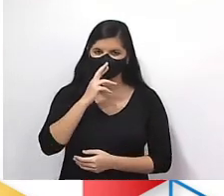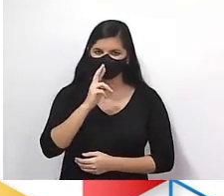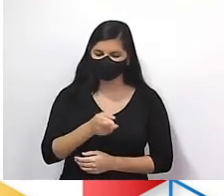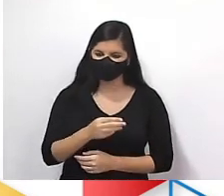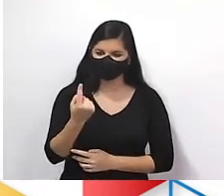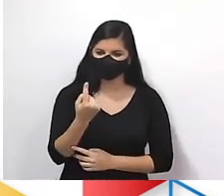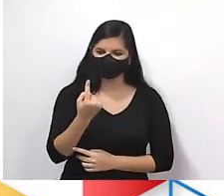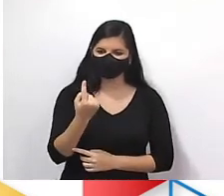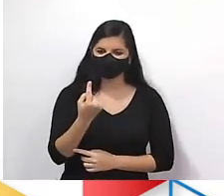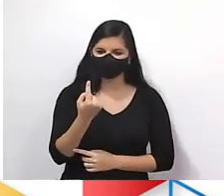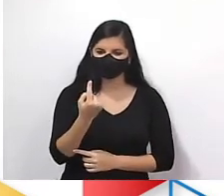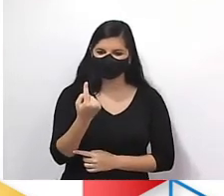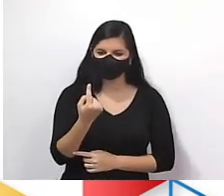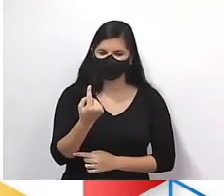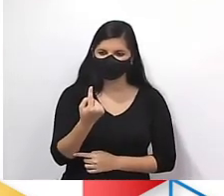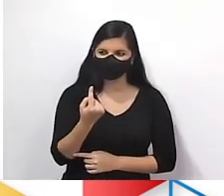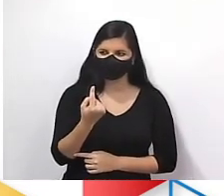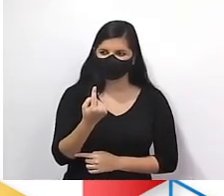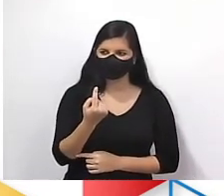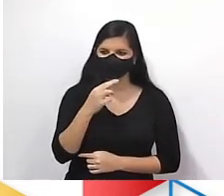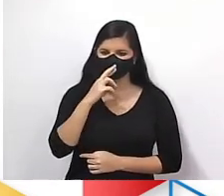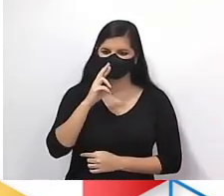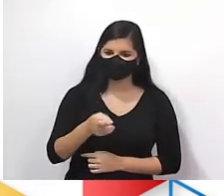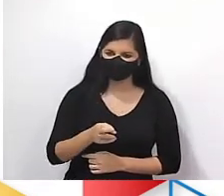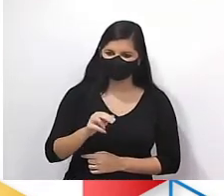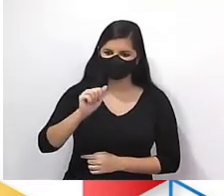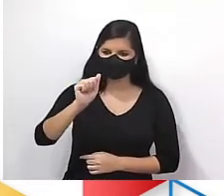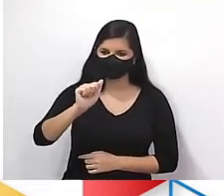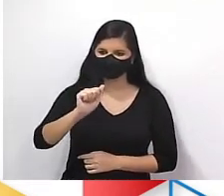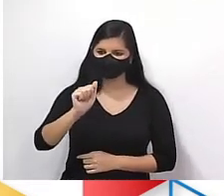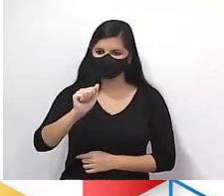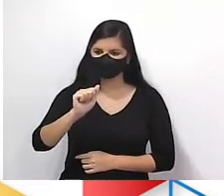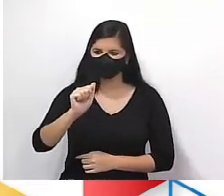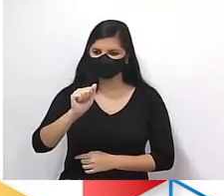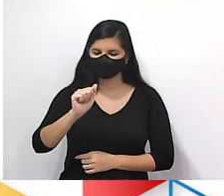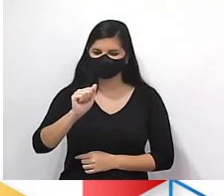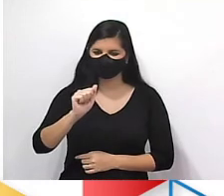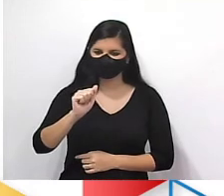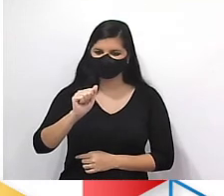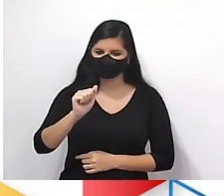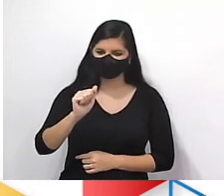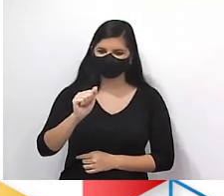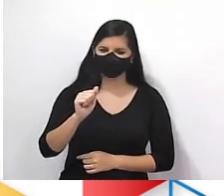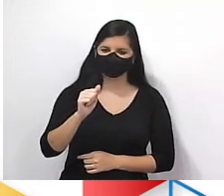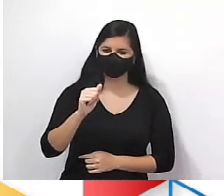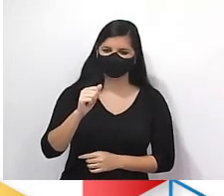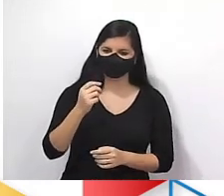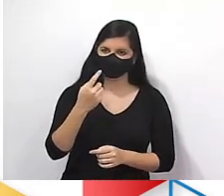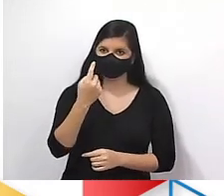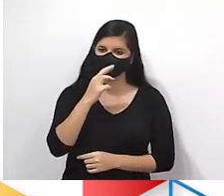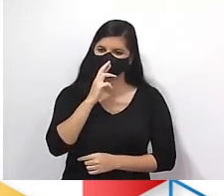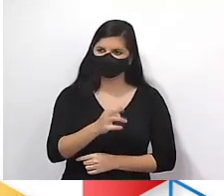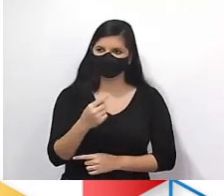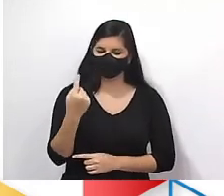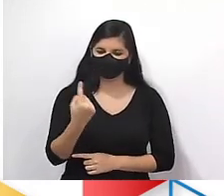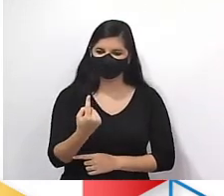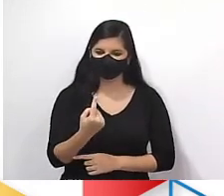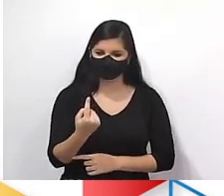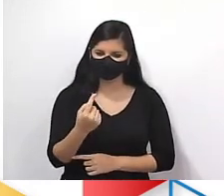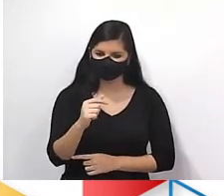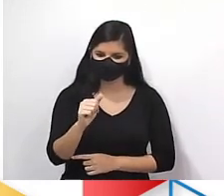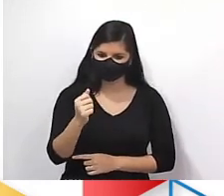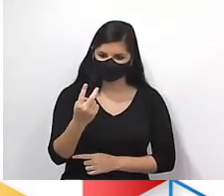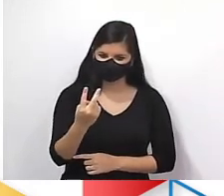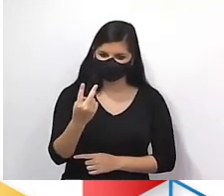Primeiro, tá? Eu vou já resolver o item A. O item 1 dele. Tá? No item 1 eu tenho